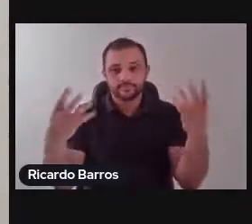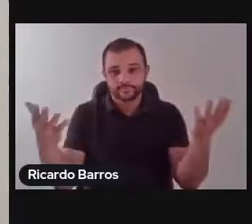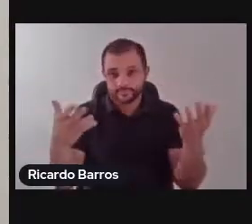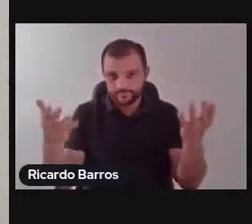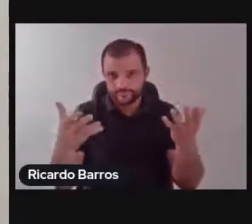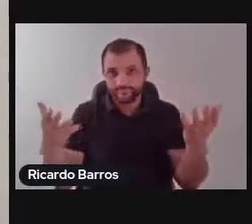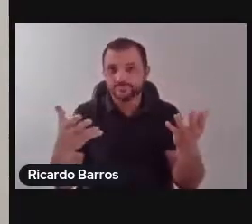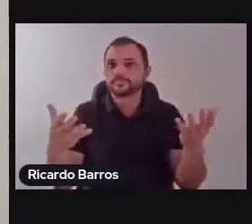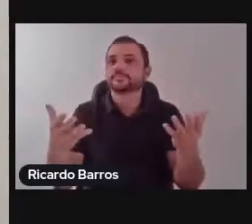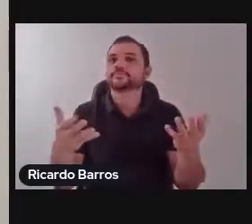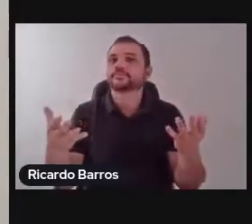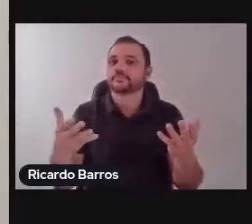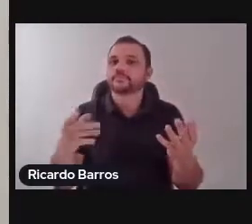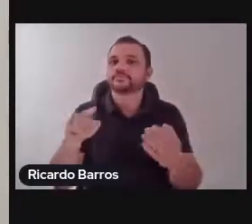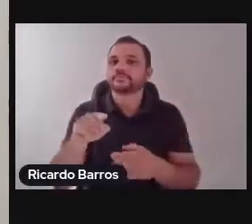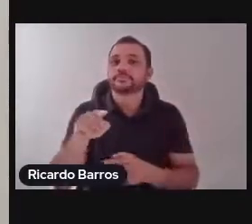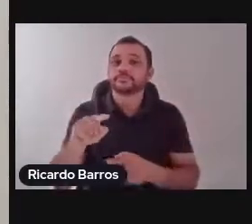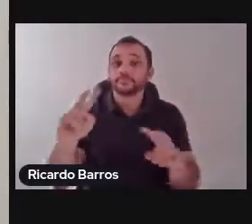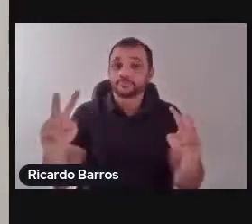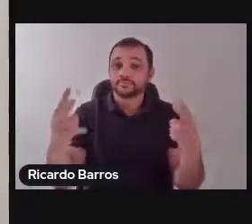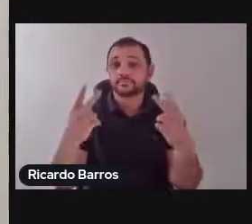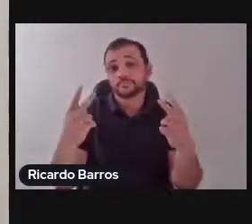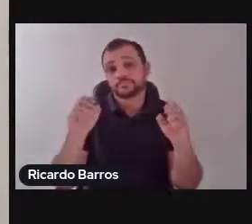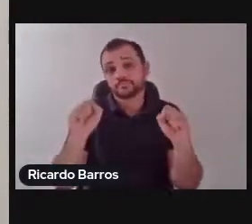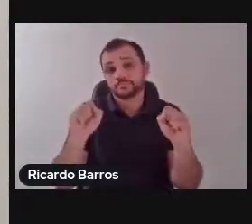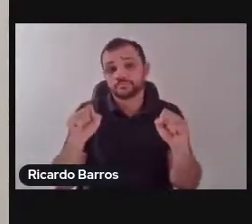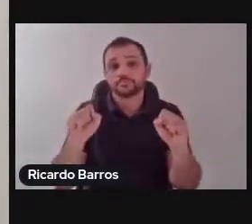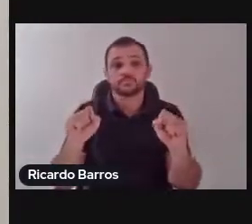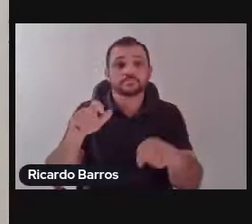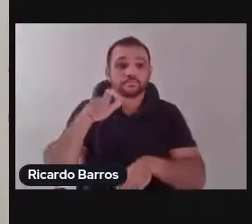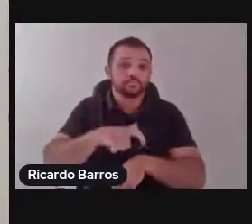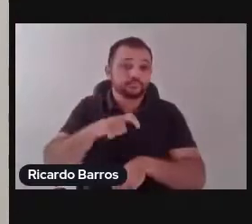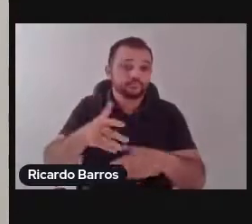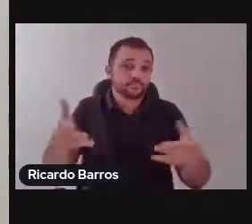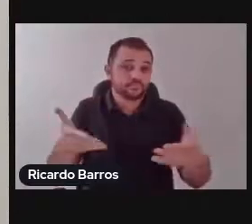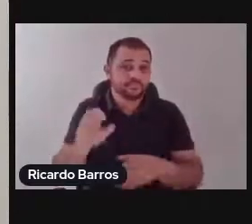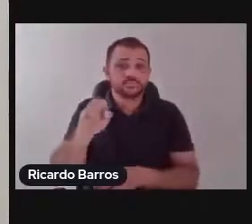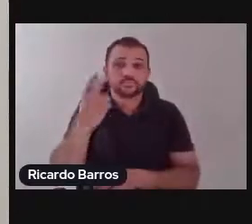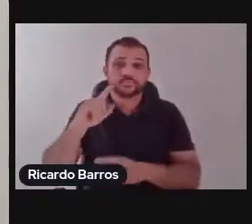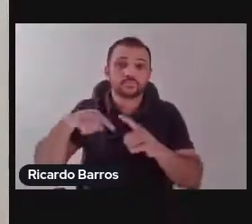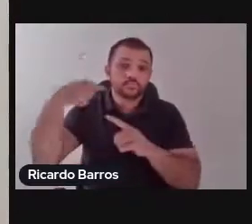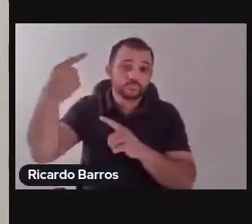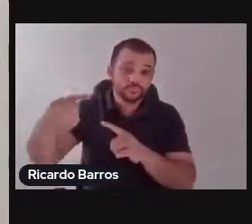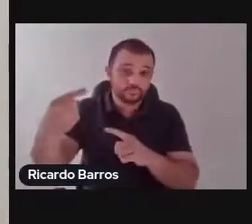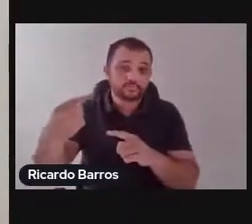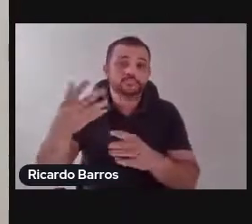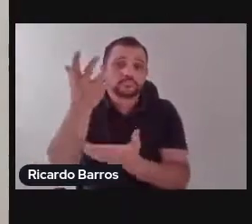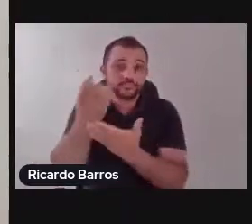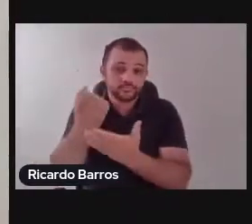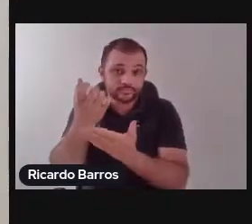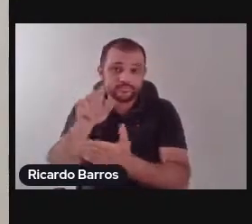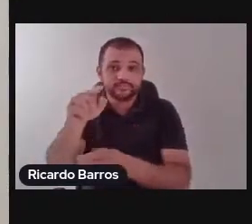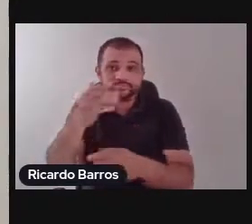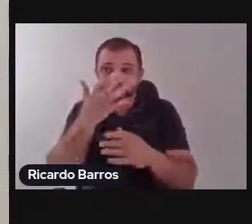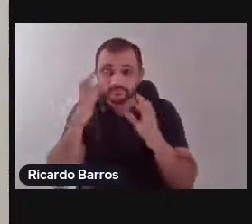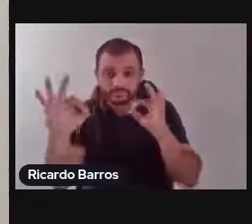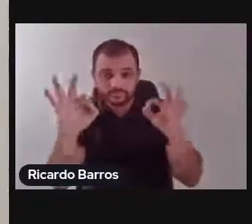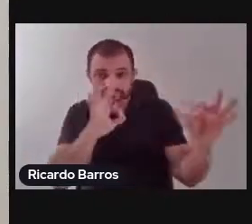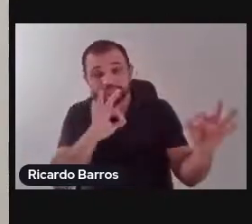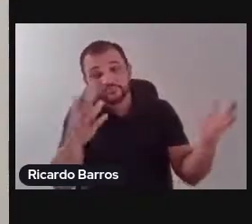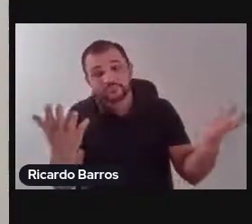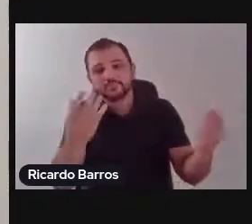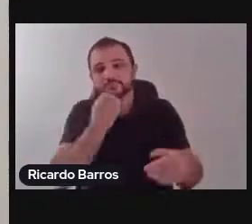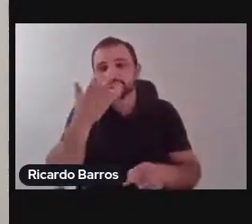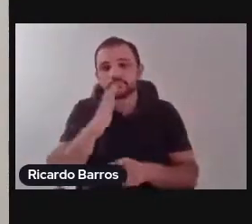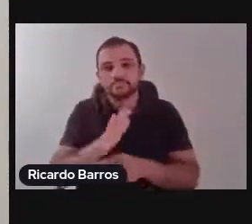ou eventualmente assistir a gravação. Então é boa tarde, é bom dia, é boa noite, é boa madrugada, a depender do horário